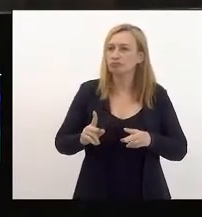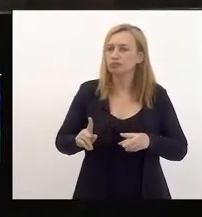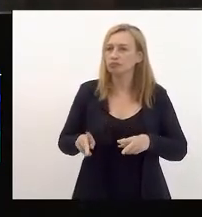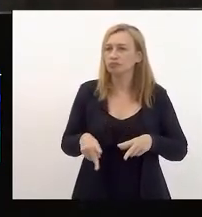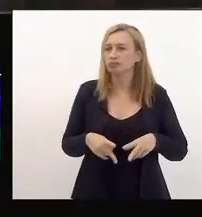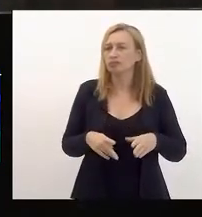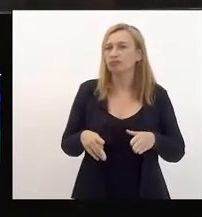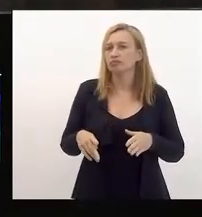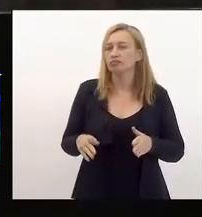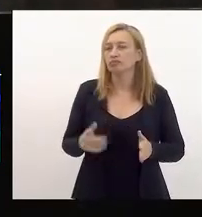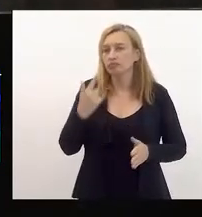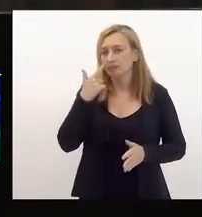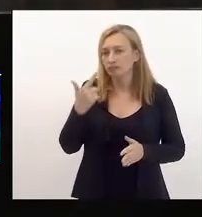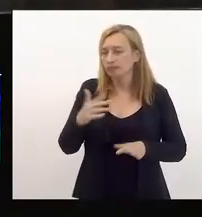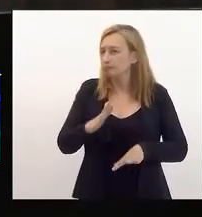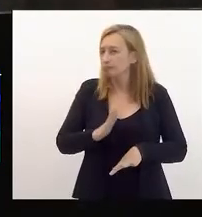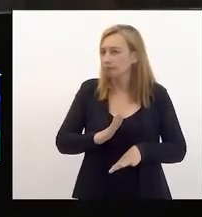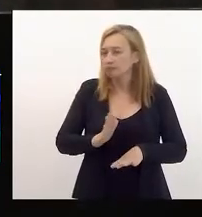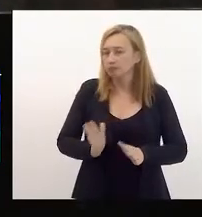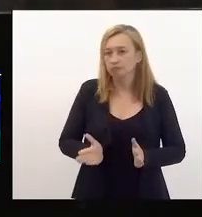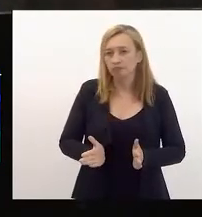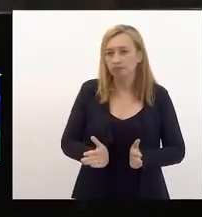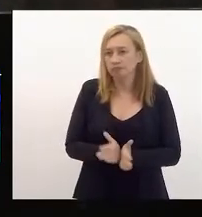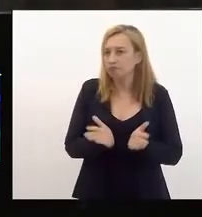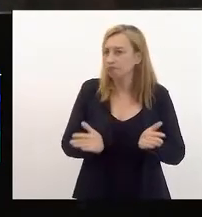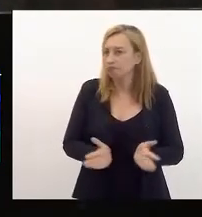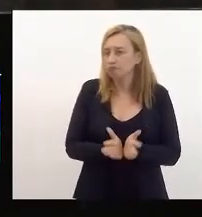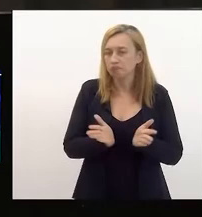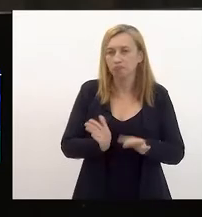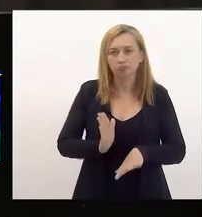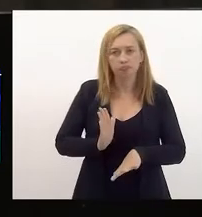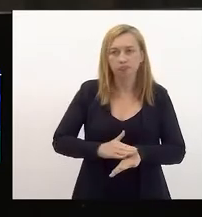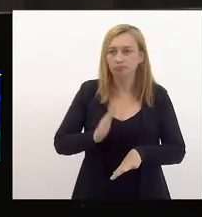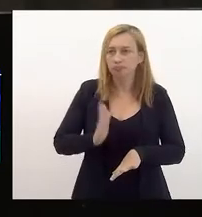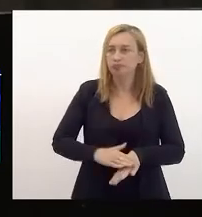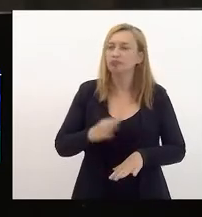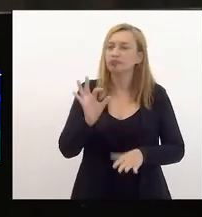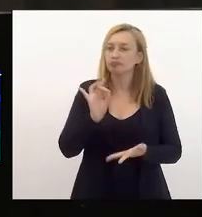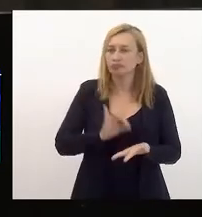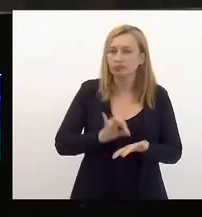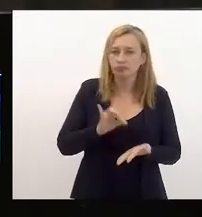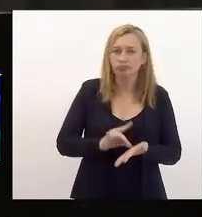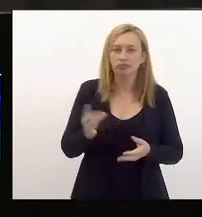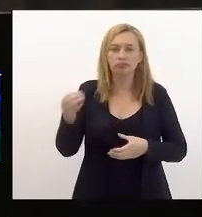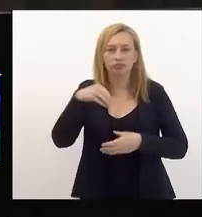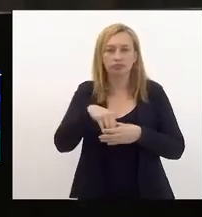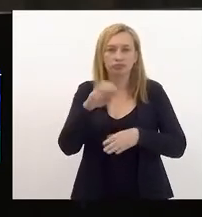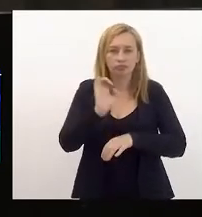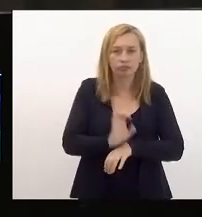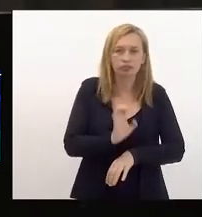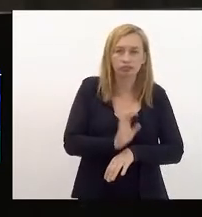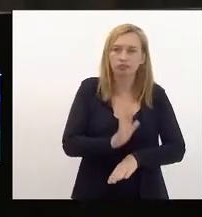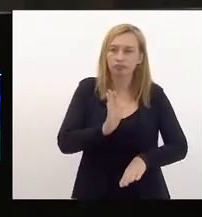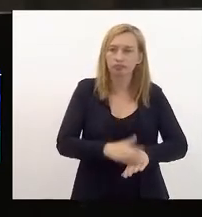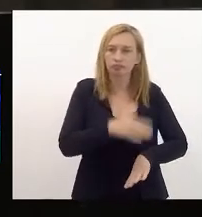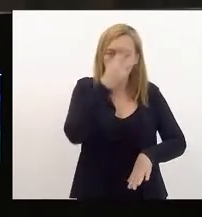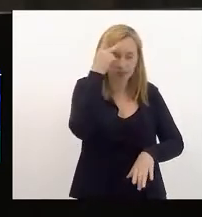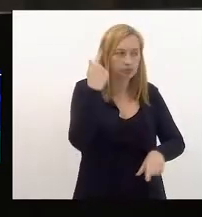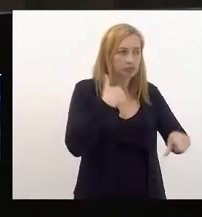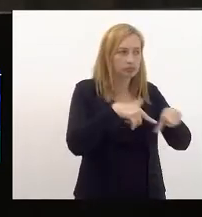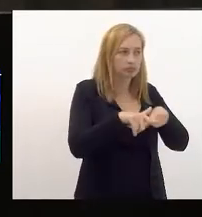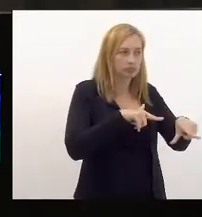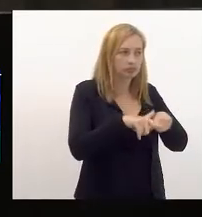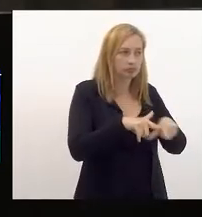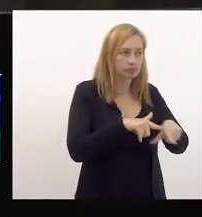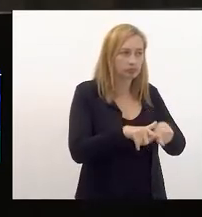de vulnerabilidade social, porque a realidade é que estamos num Estado onde há mais trabalhadores informais